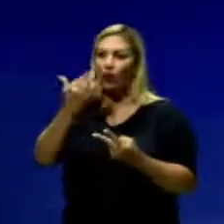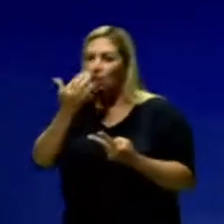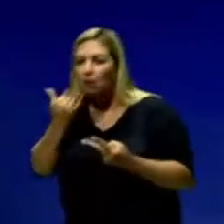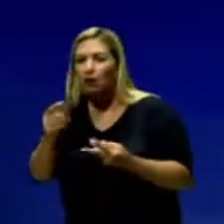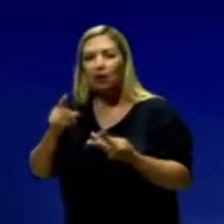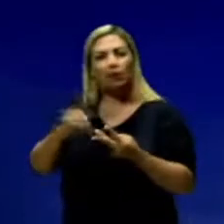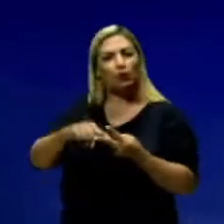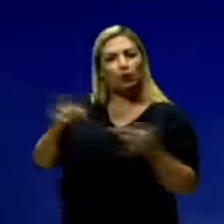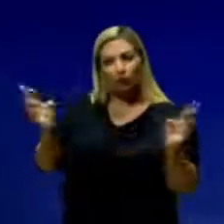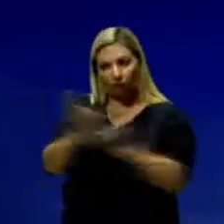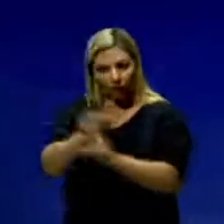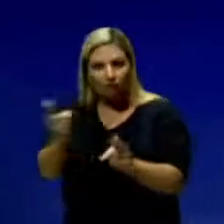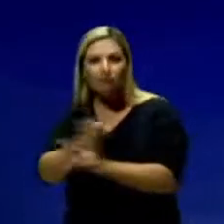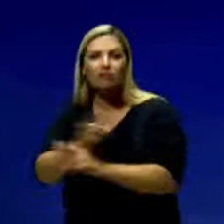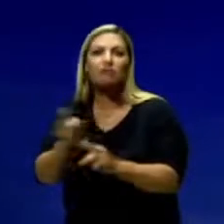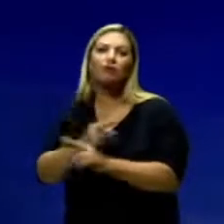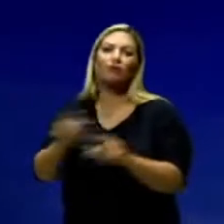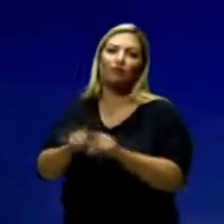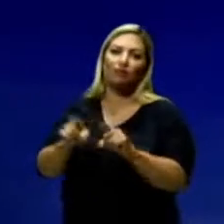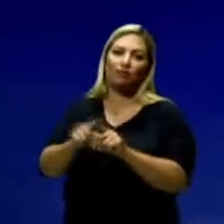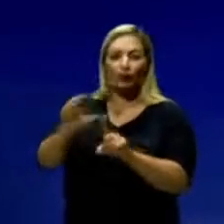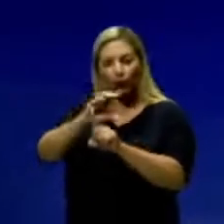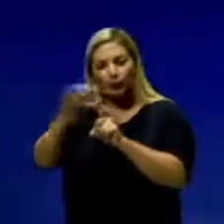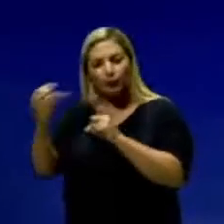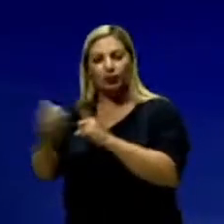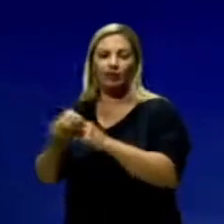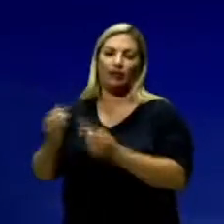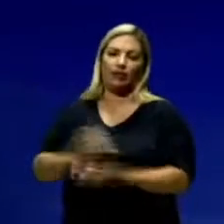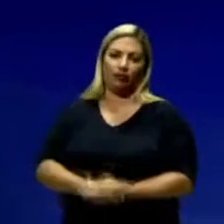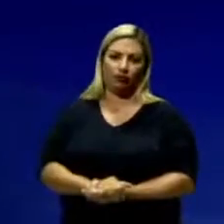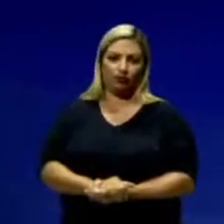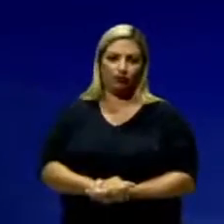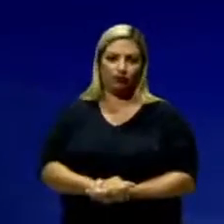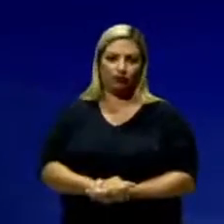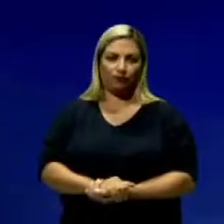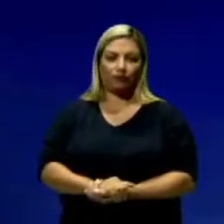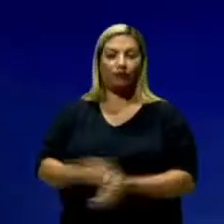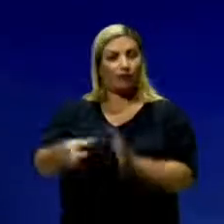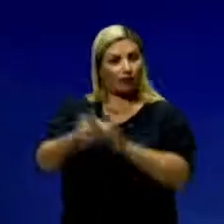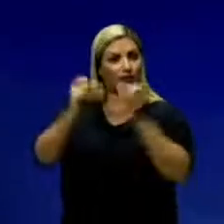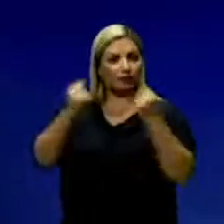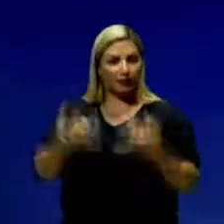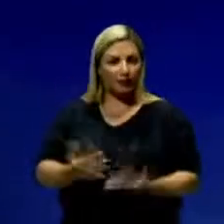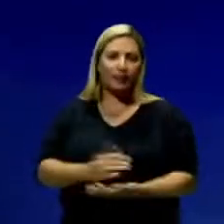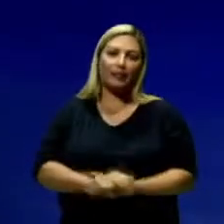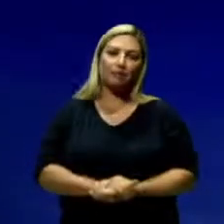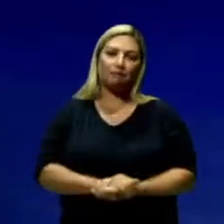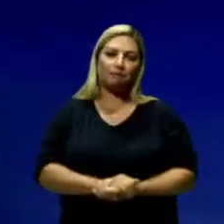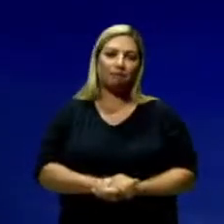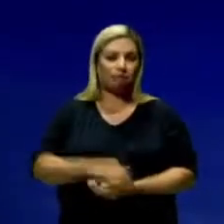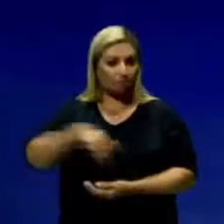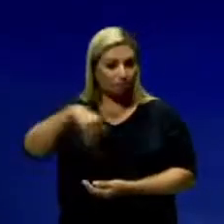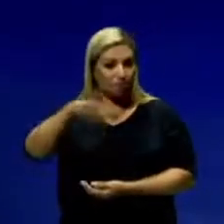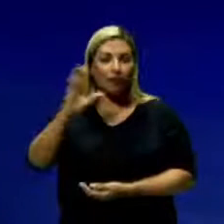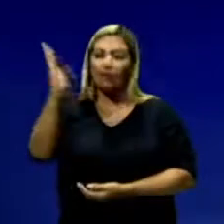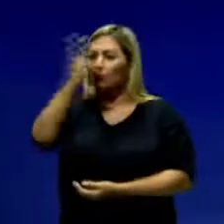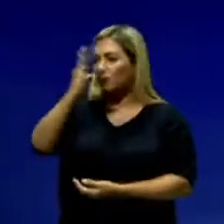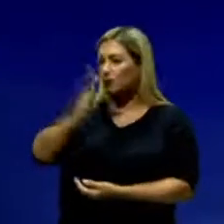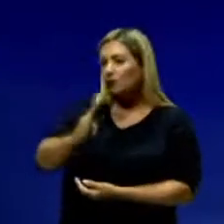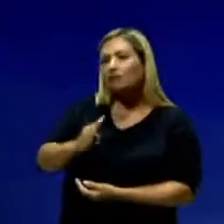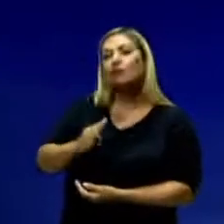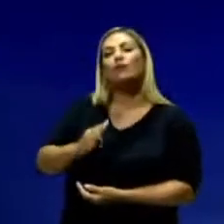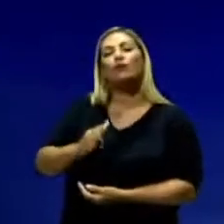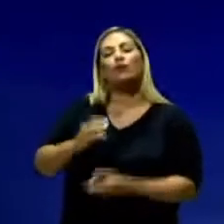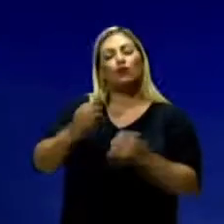que é tudo muito relacionado ali com a relação de comunidade. Como eu disse para vocês, a gente ia falar um pouco mais da questão do Brasil.